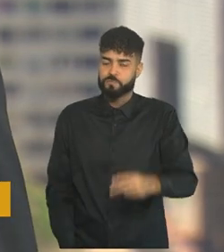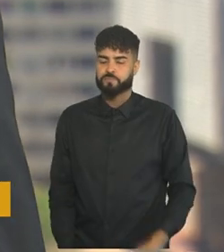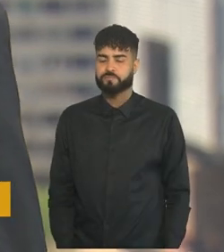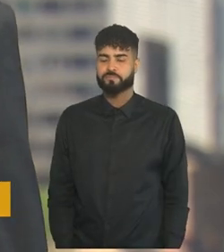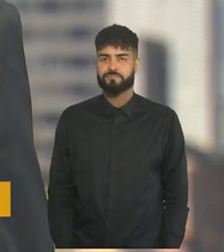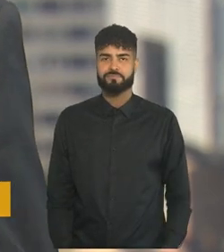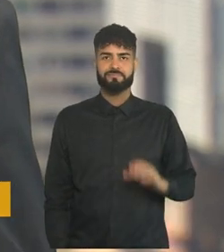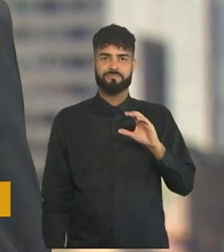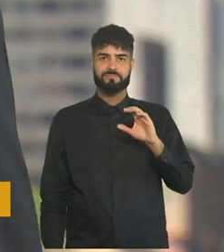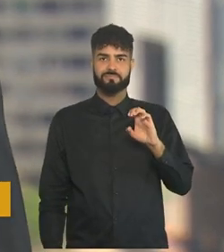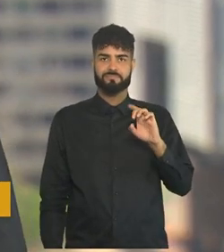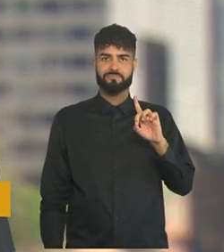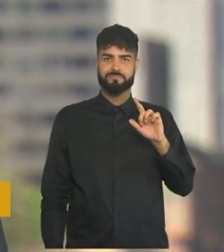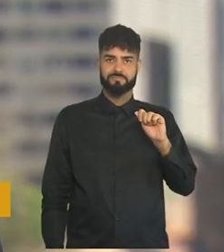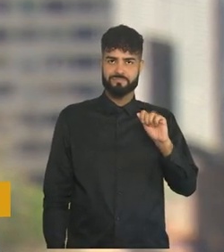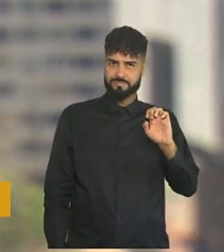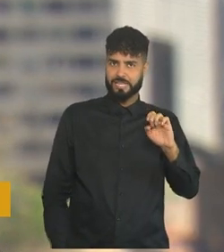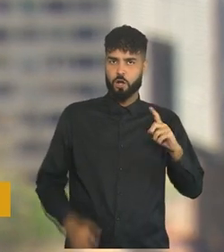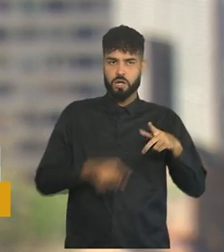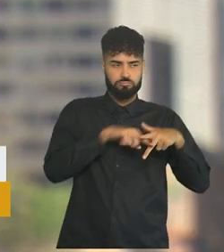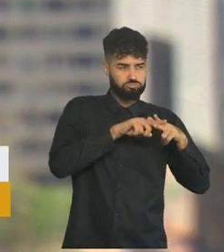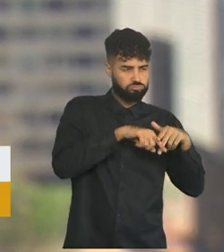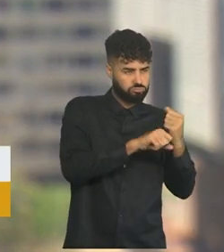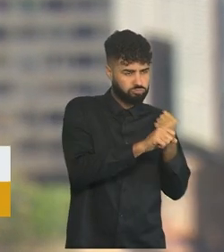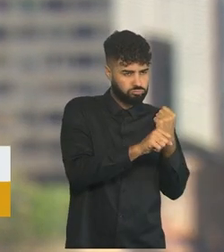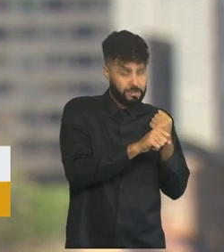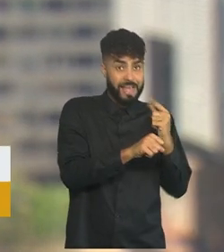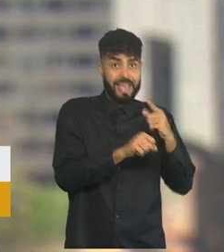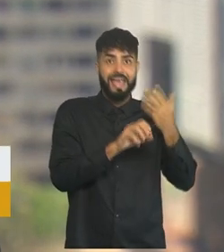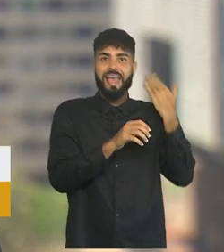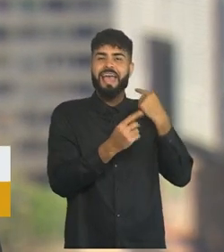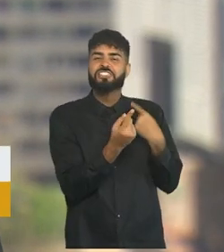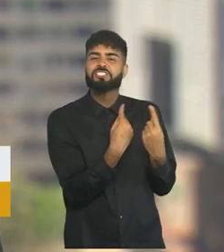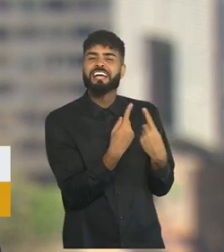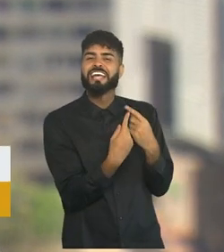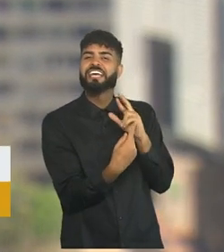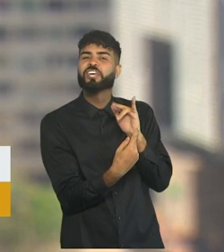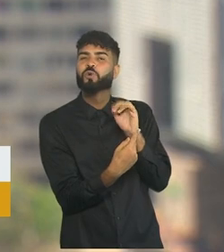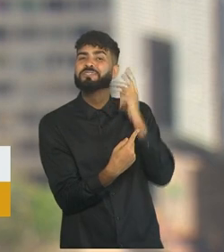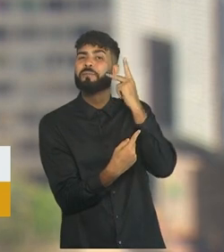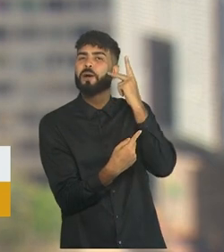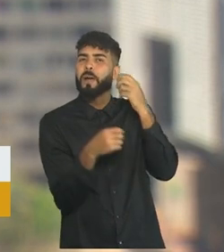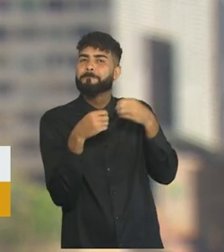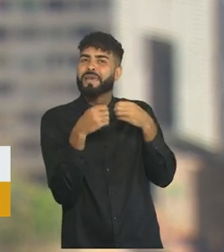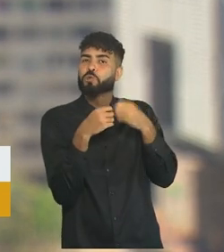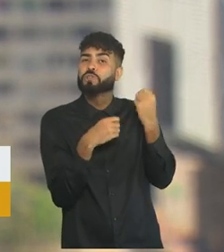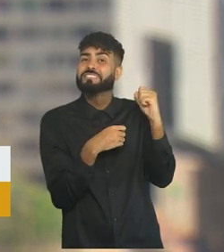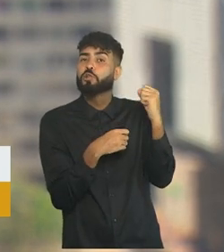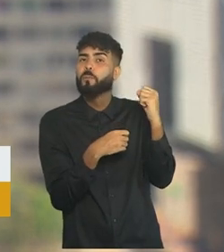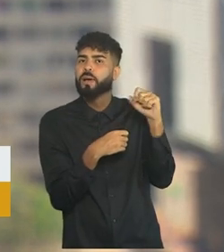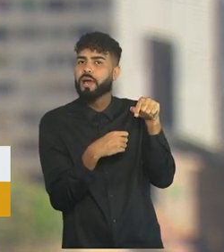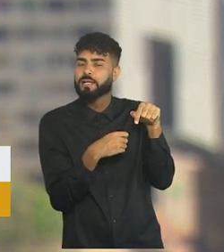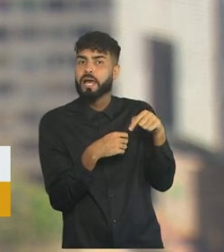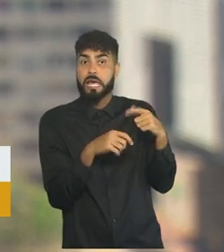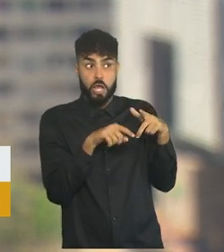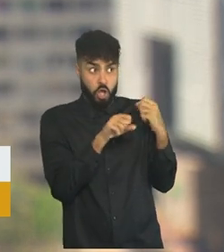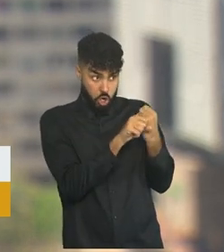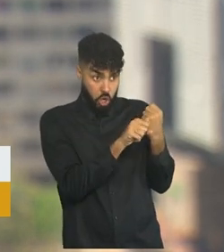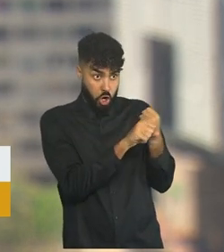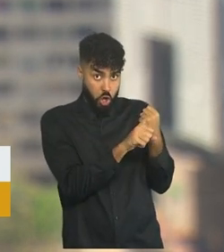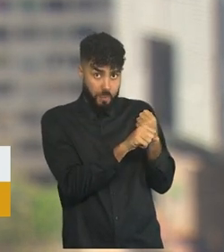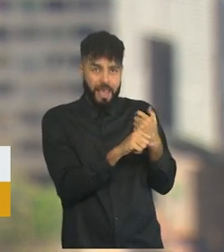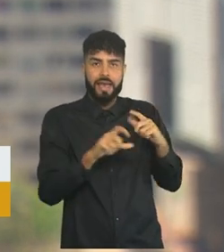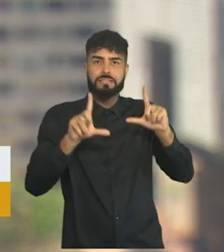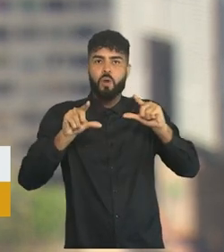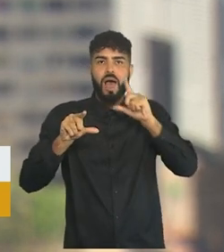E a CEDAE está realizando um reparo e uma adutora na antiga estrada Rio-São Paulo na altura de Seropédica. Para fazer o conserto, foi reduzido o